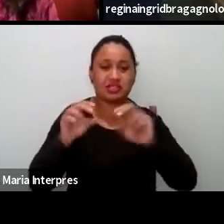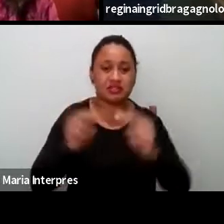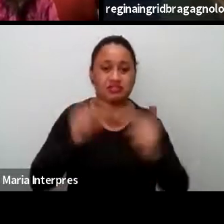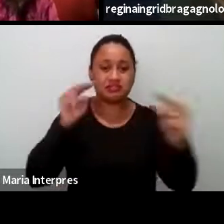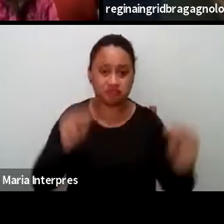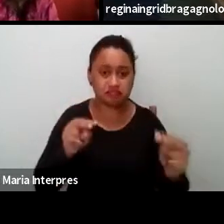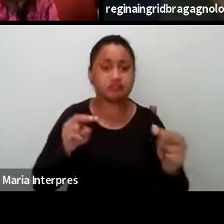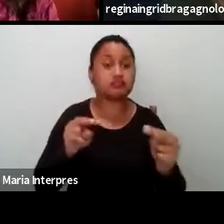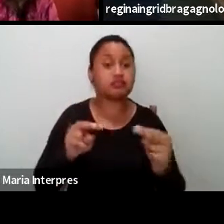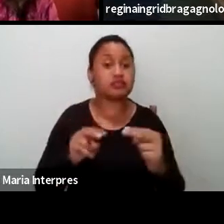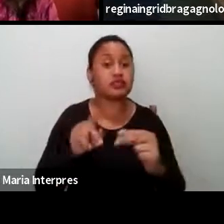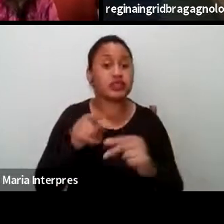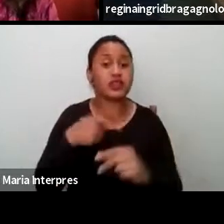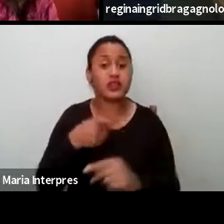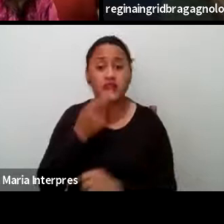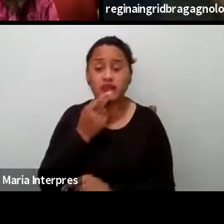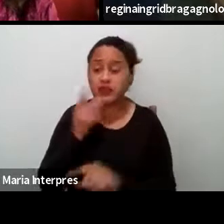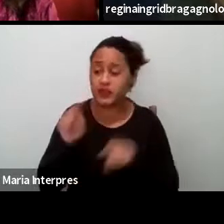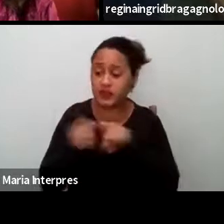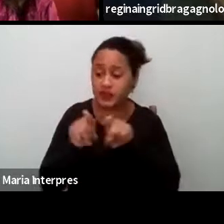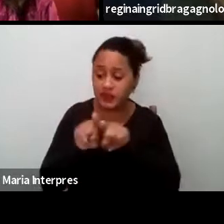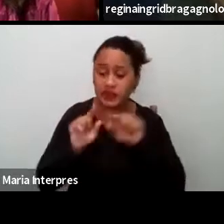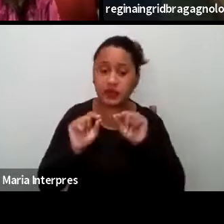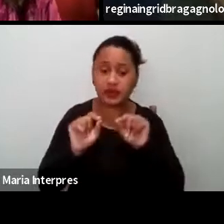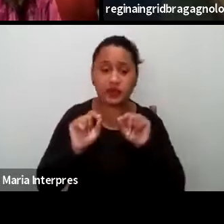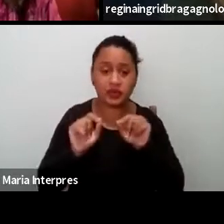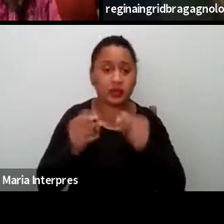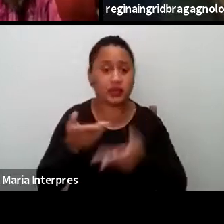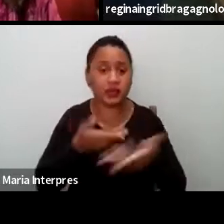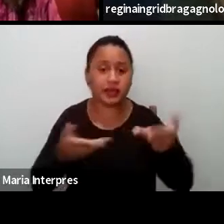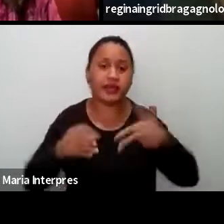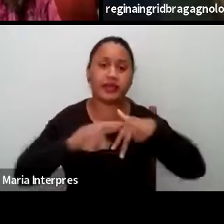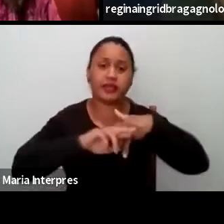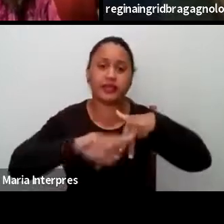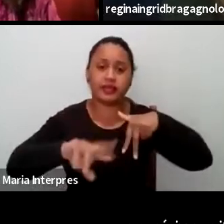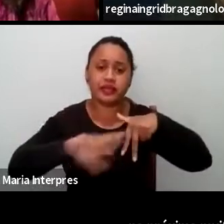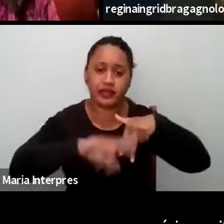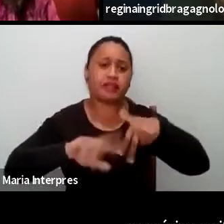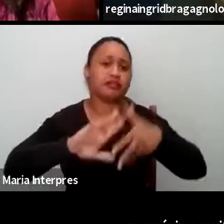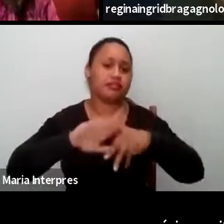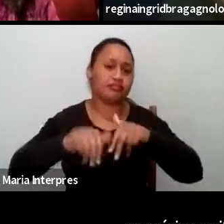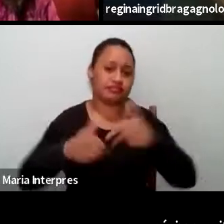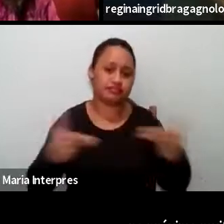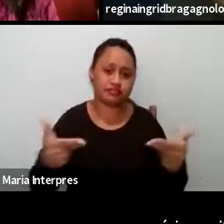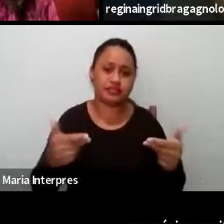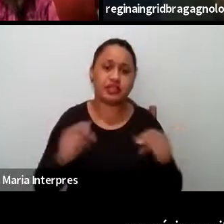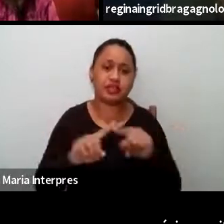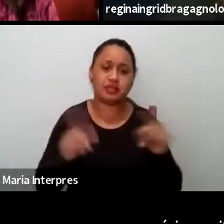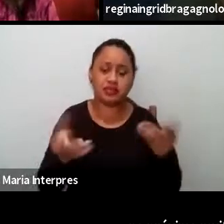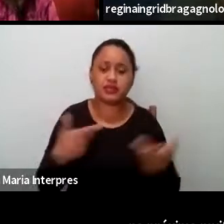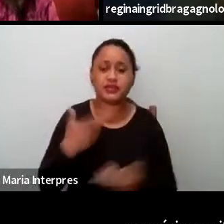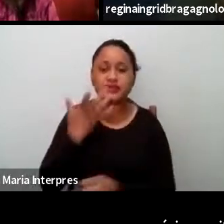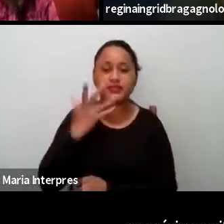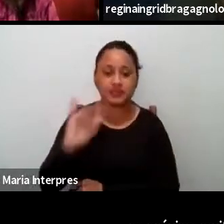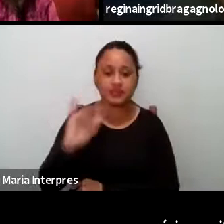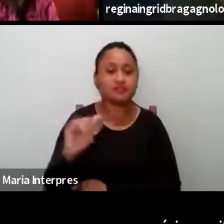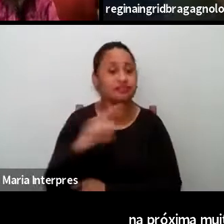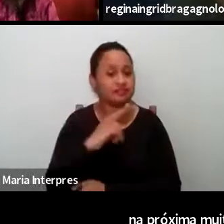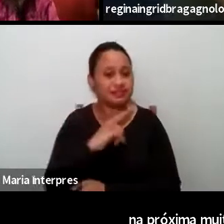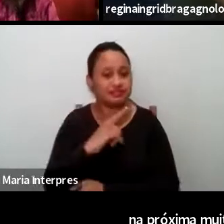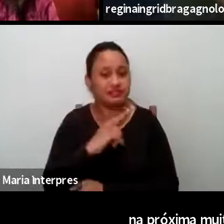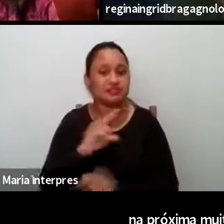muito no texto a questão mesmo da discussão de gênero, etc. E quando as crianças trazem isso